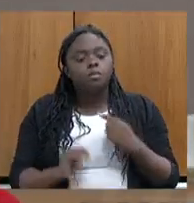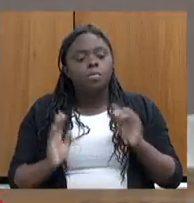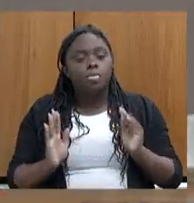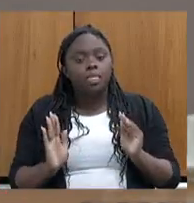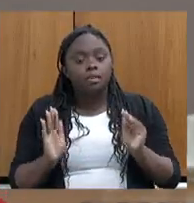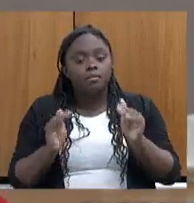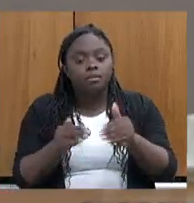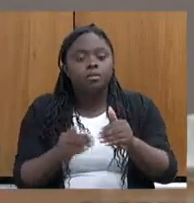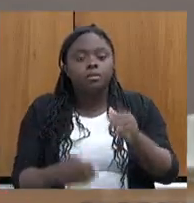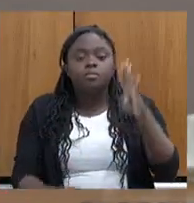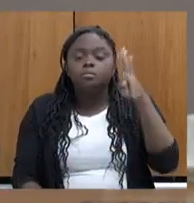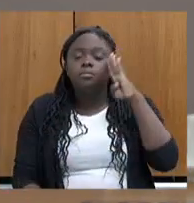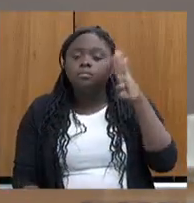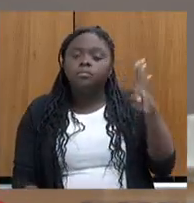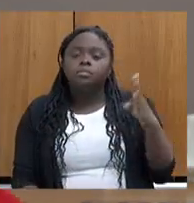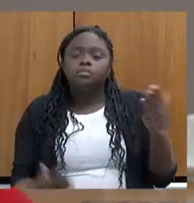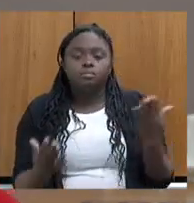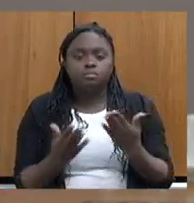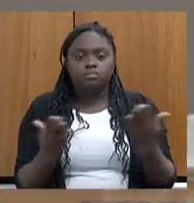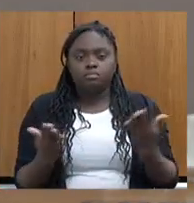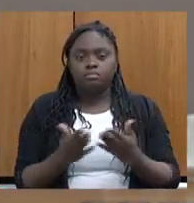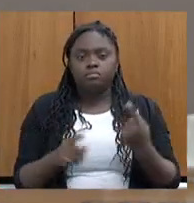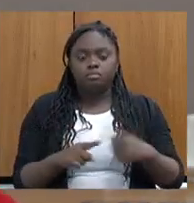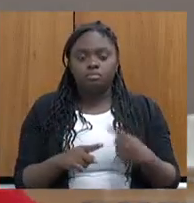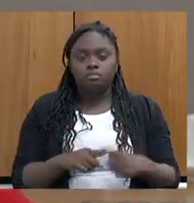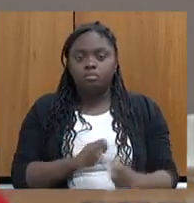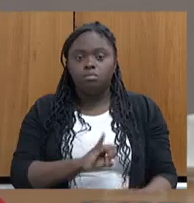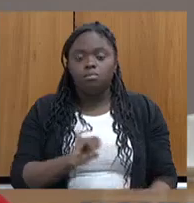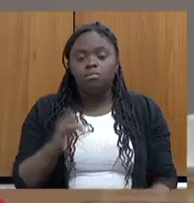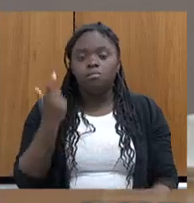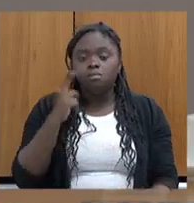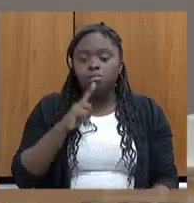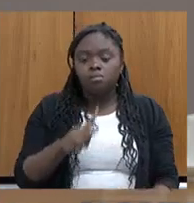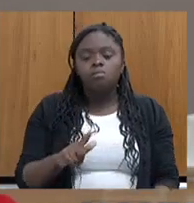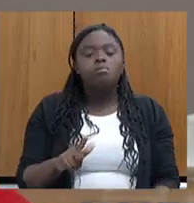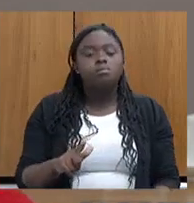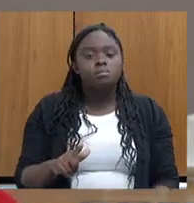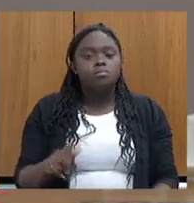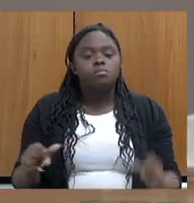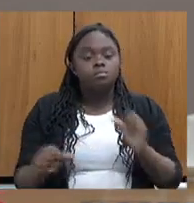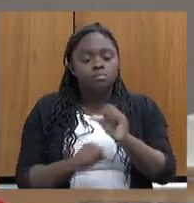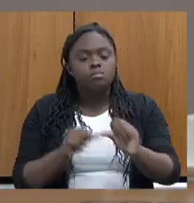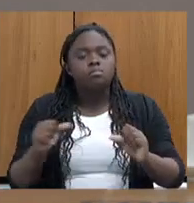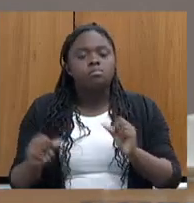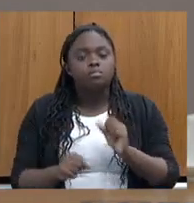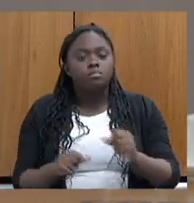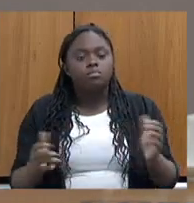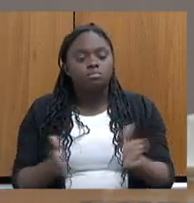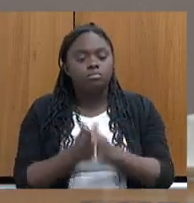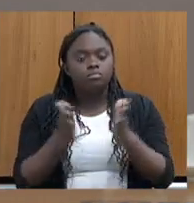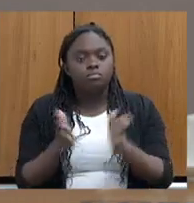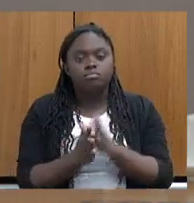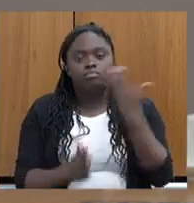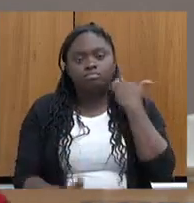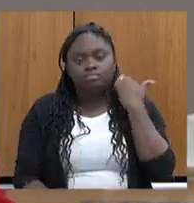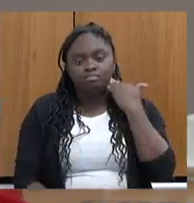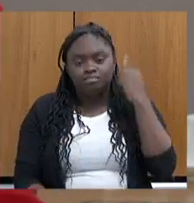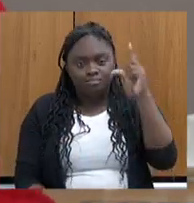principal agora. Porque se a gente conseguir reverter isso, a gente diminui a pobreza em Minas Gerais.